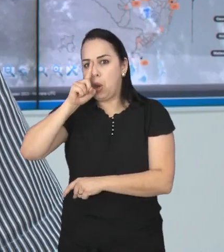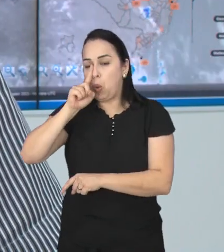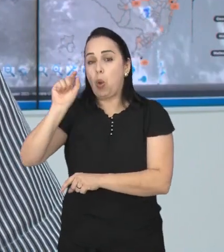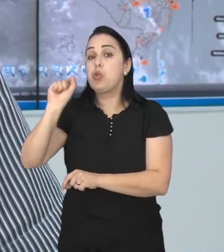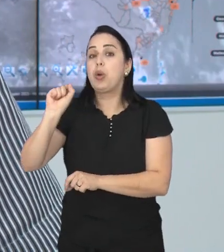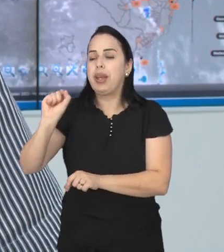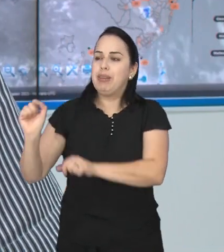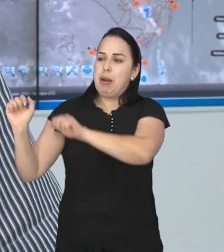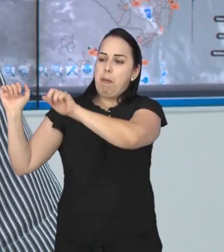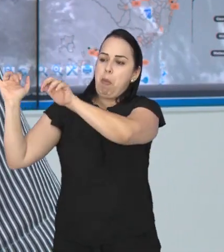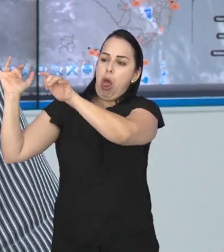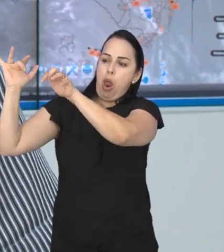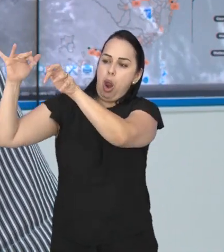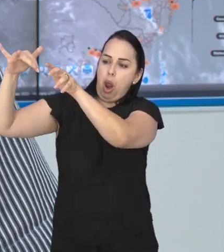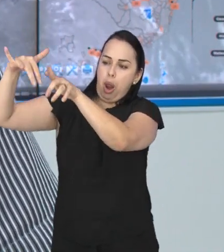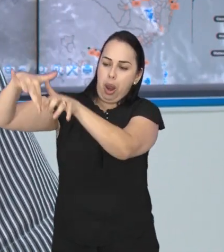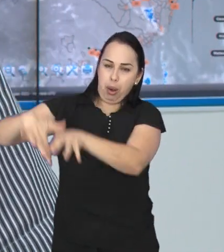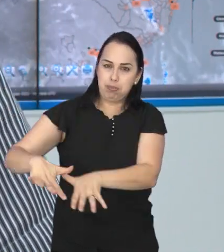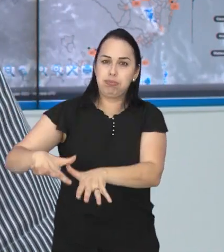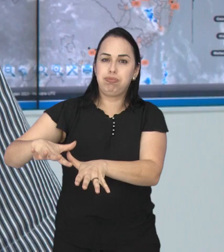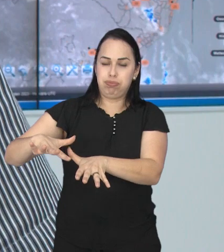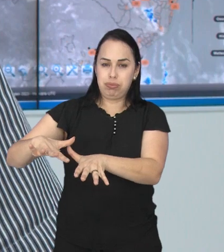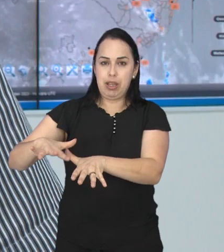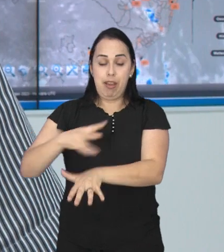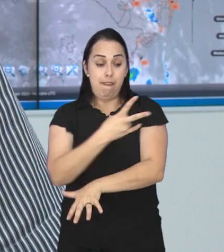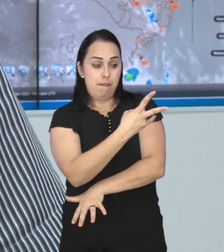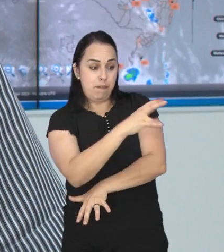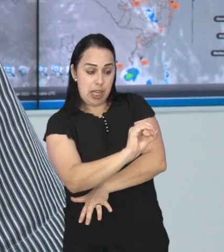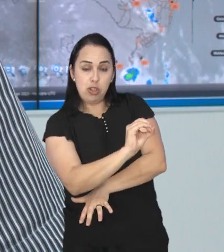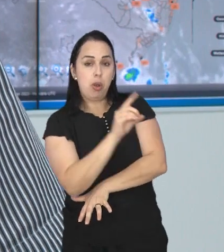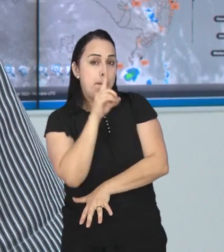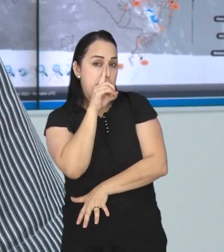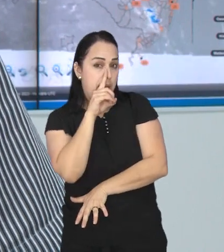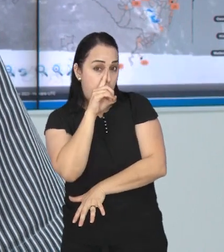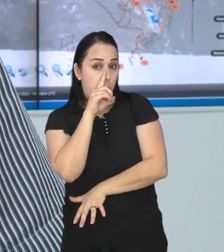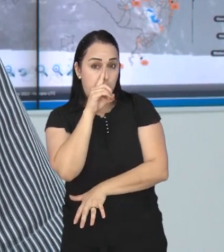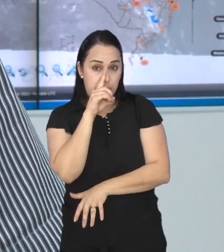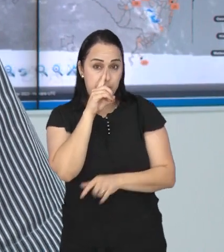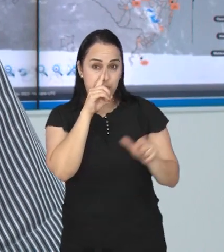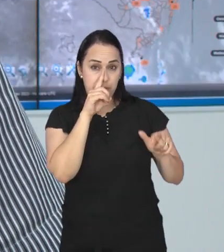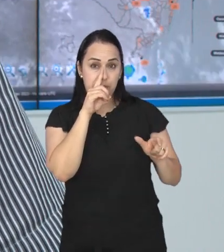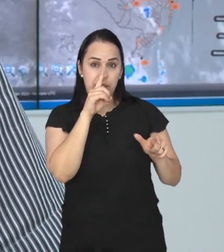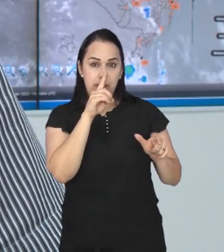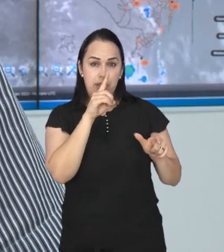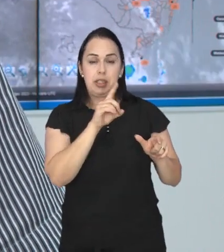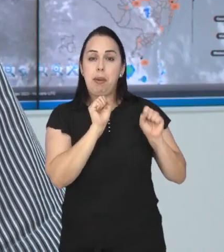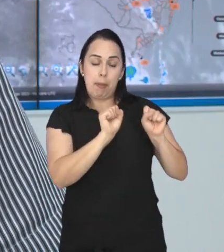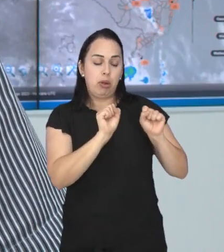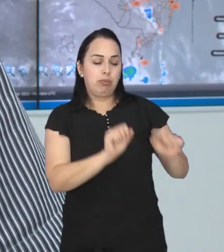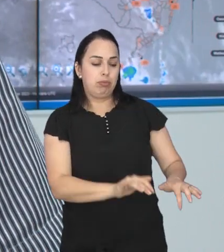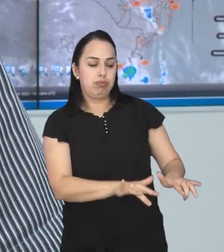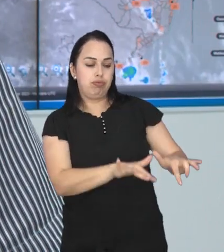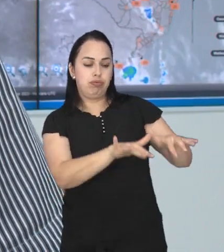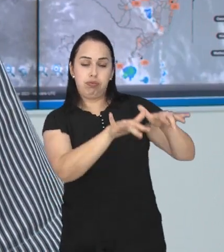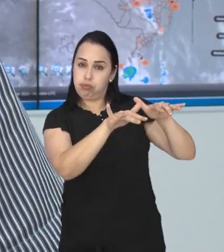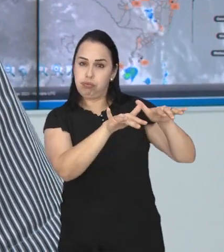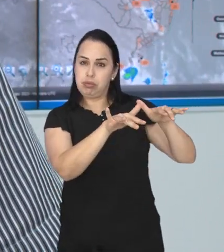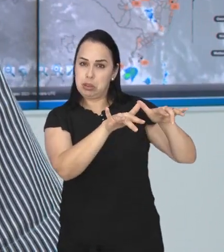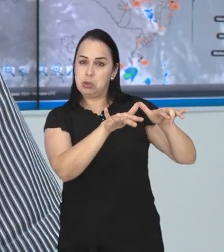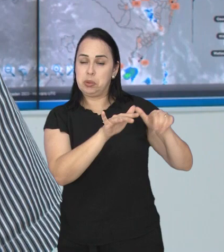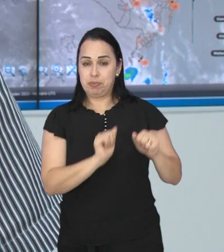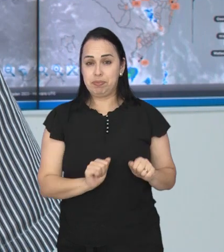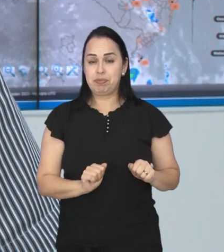escorregamento em costas e 20 áreas de risco associadas a inundação e enchente.